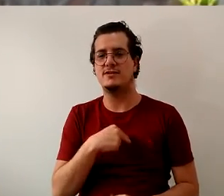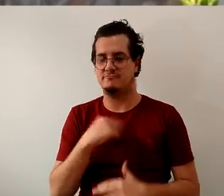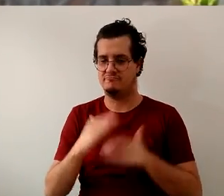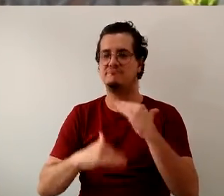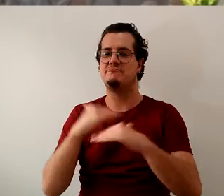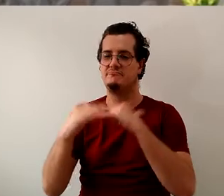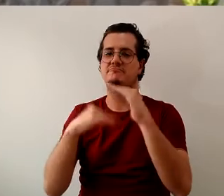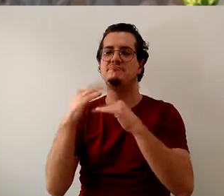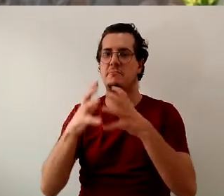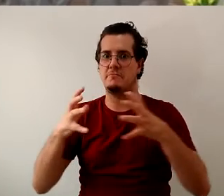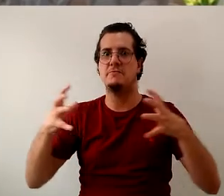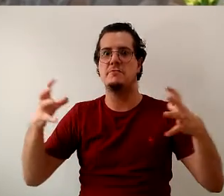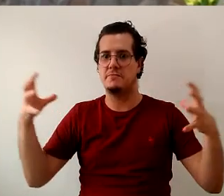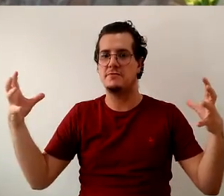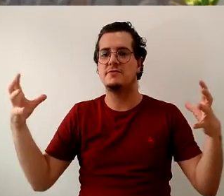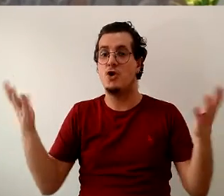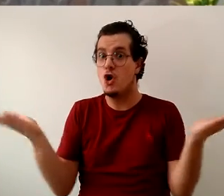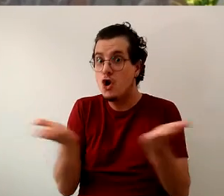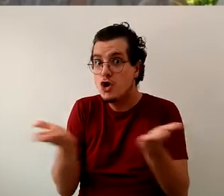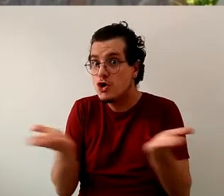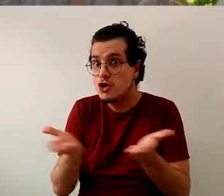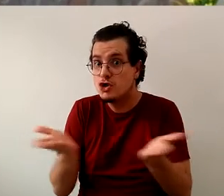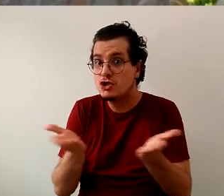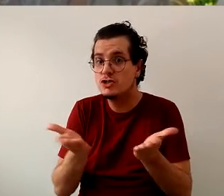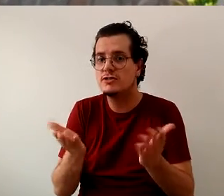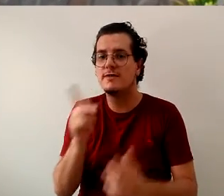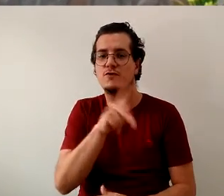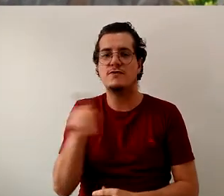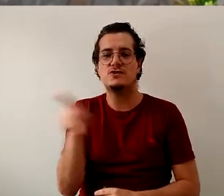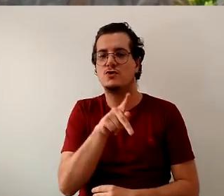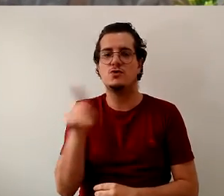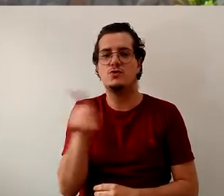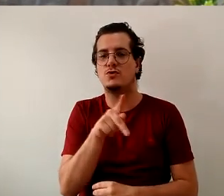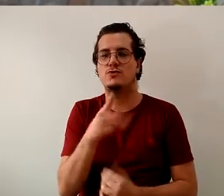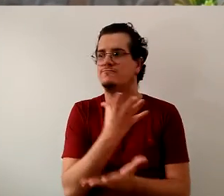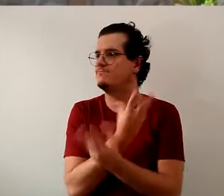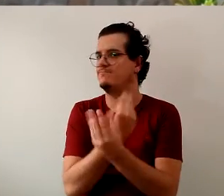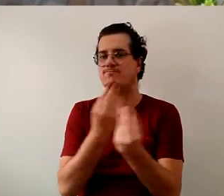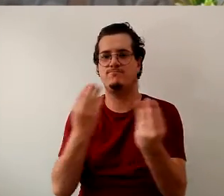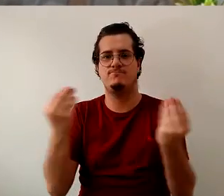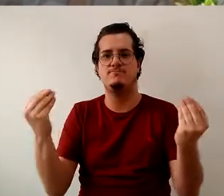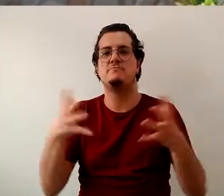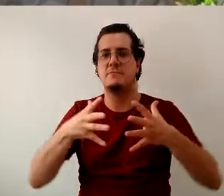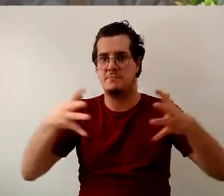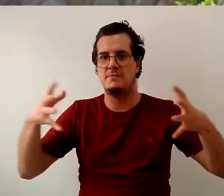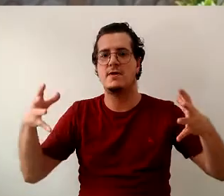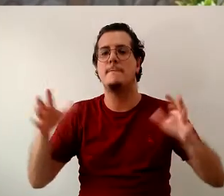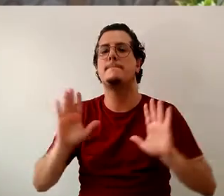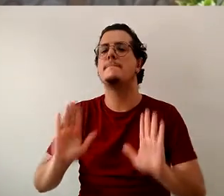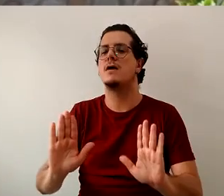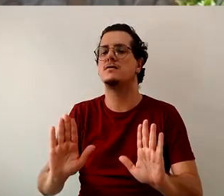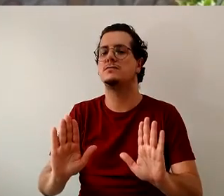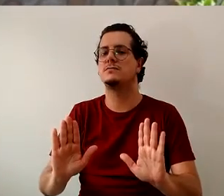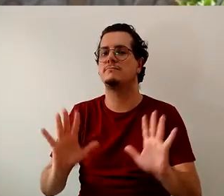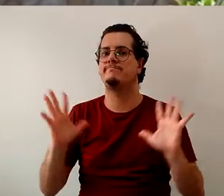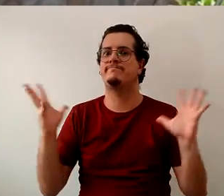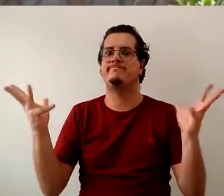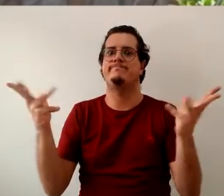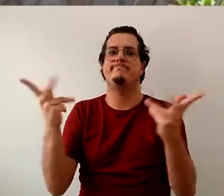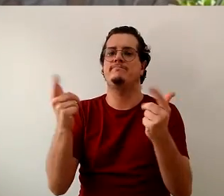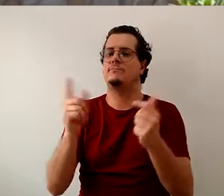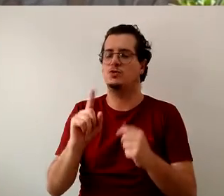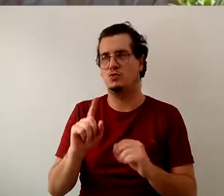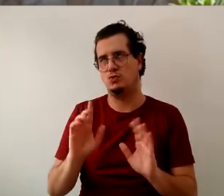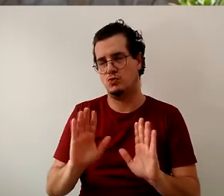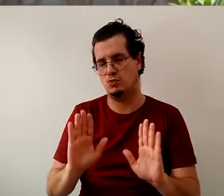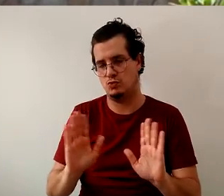ascensão muito grande. Hoje, o quadro de profissional é muito melhor. Não é muito melhor por qualidade.